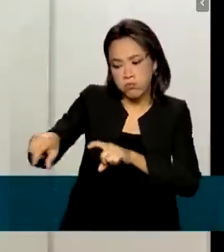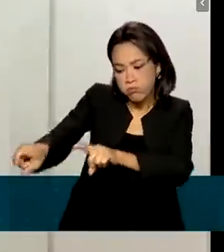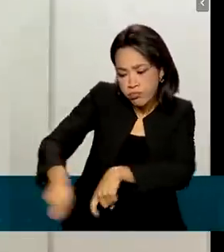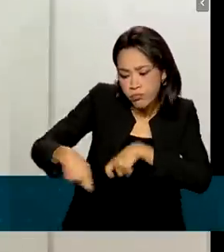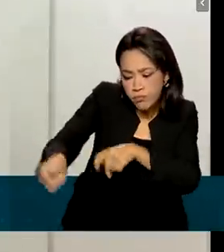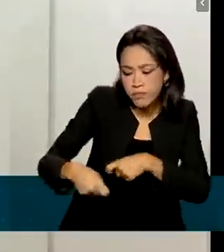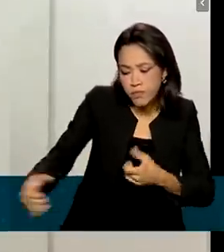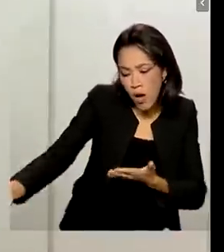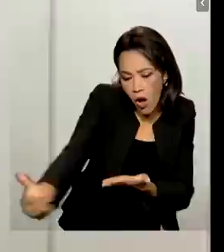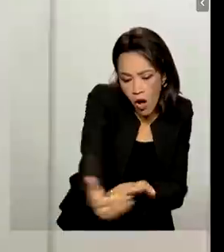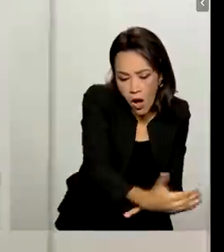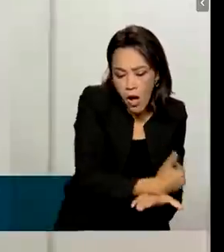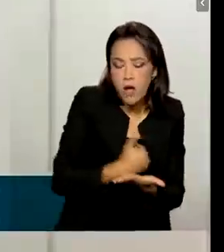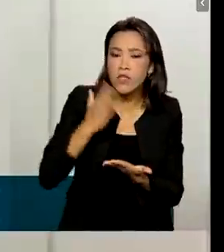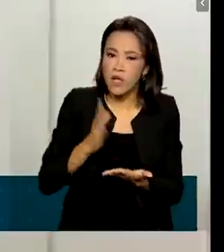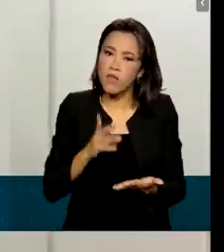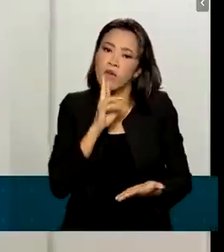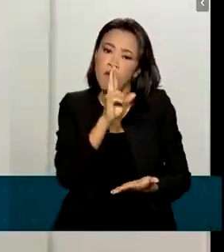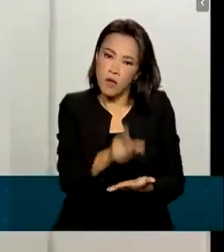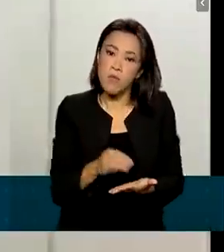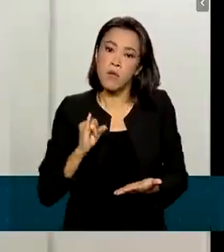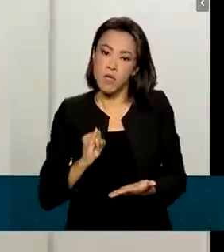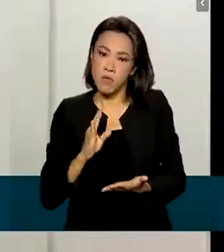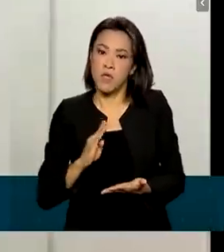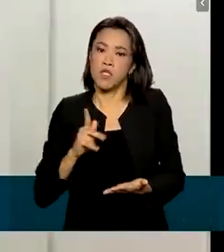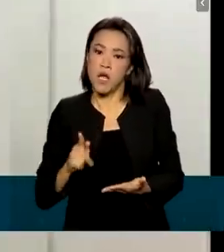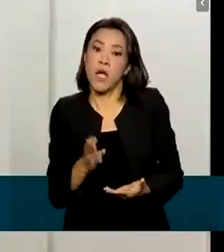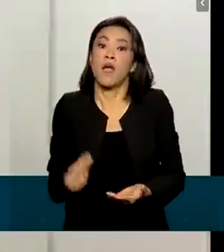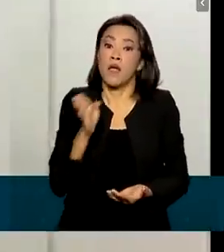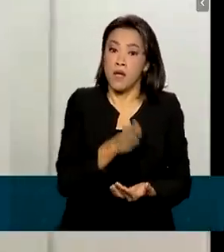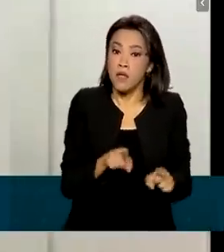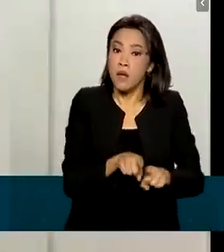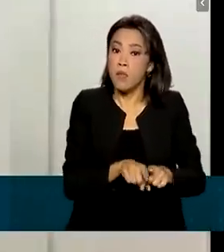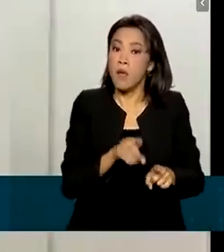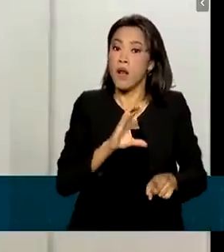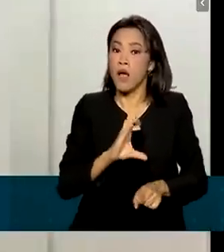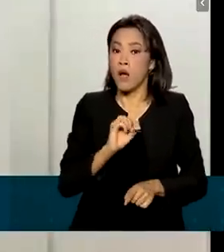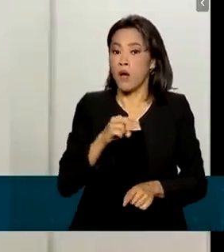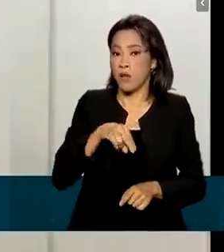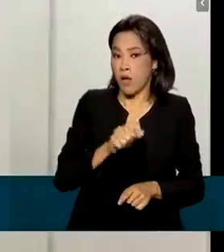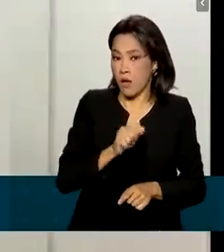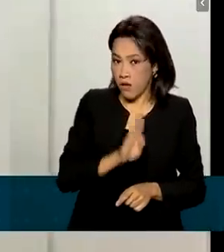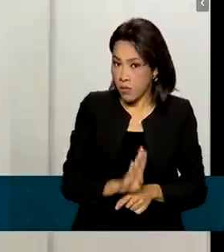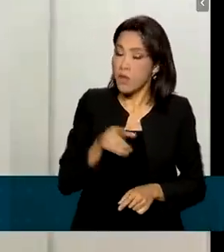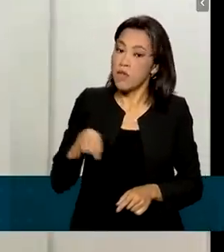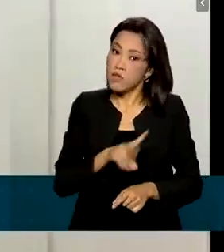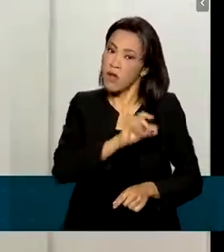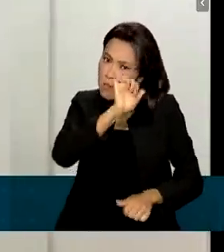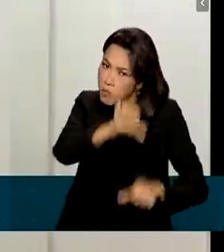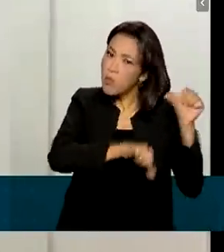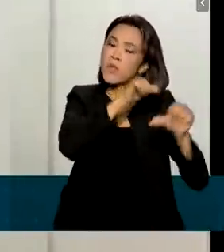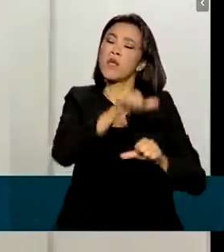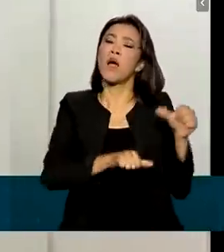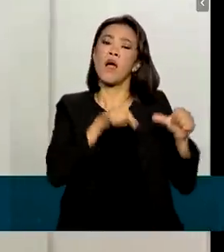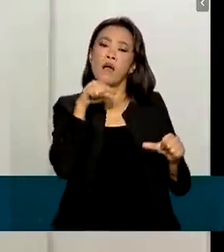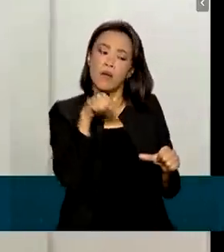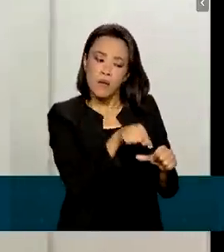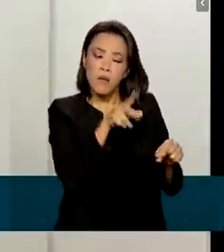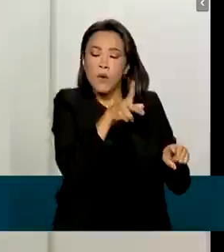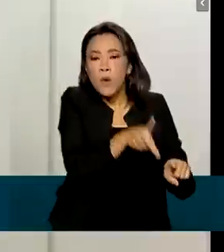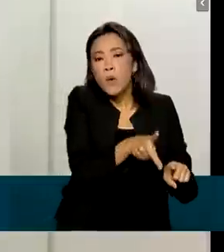pelo próprio IBGE e isso vai reverter esses números do PIB agropecuário e